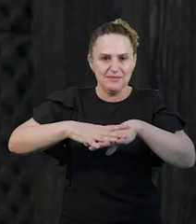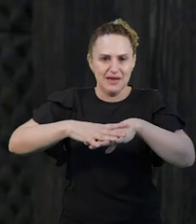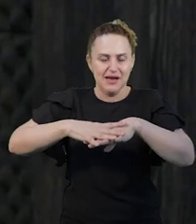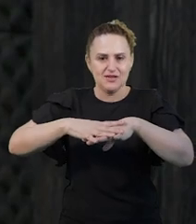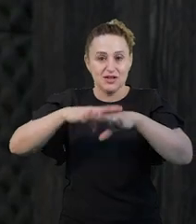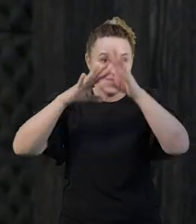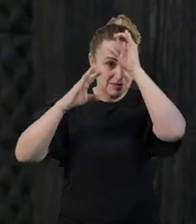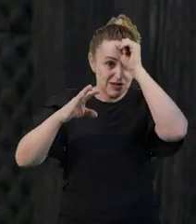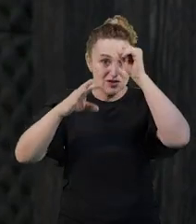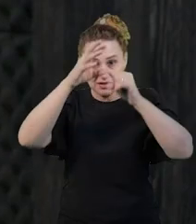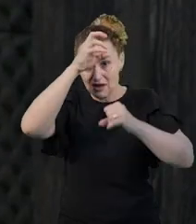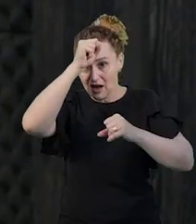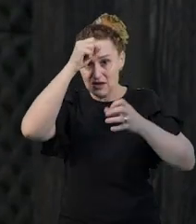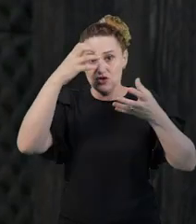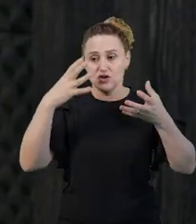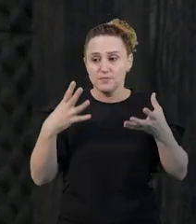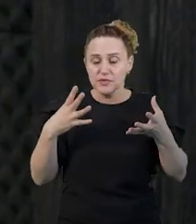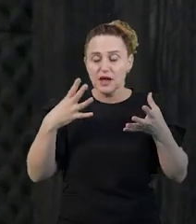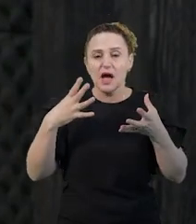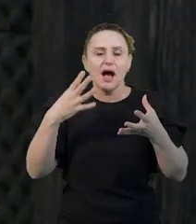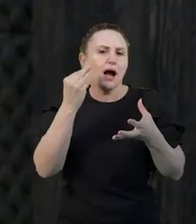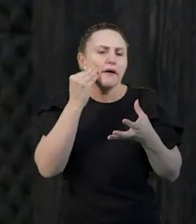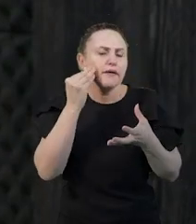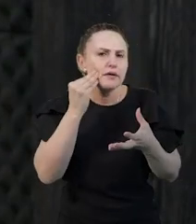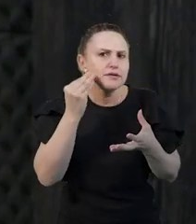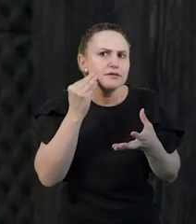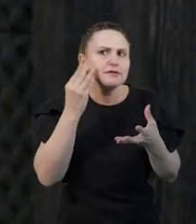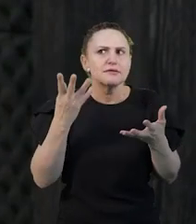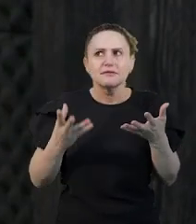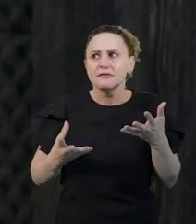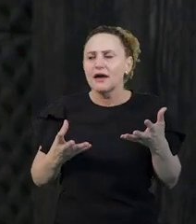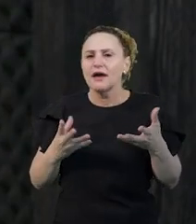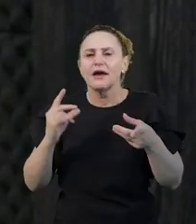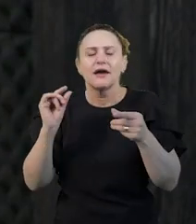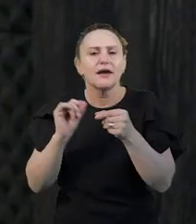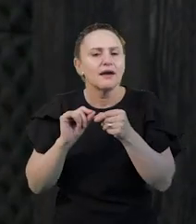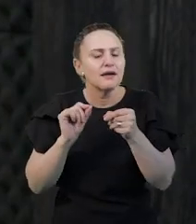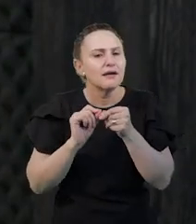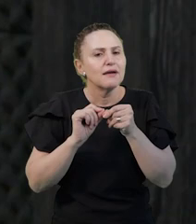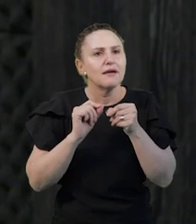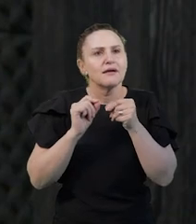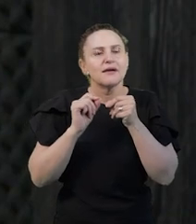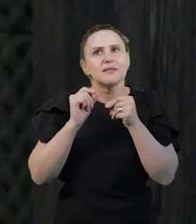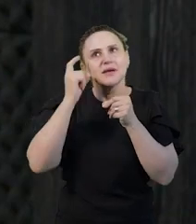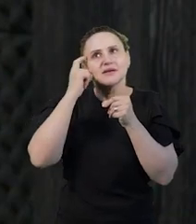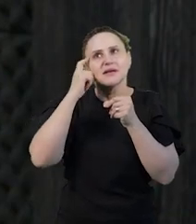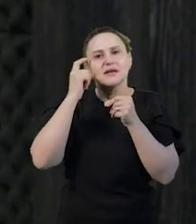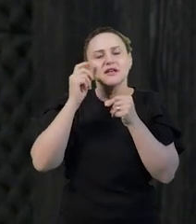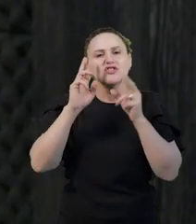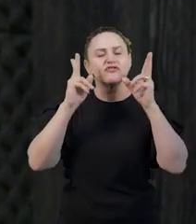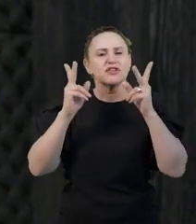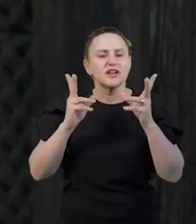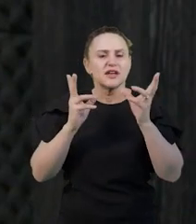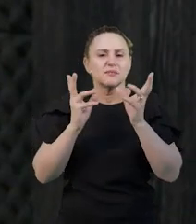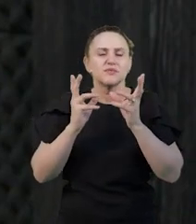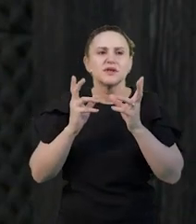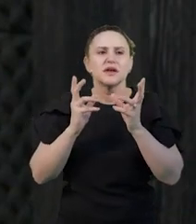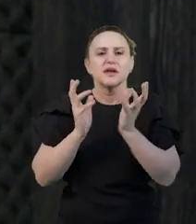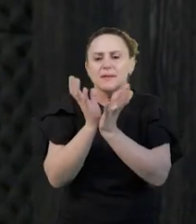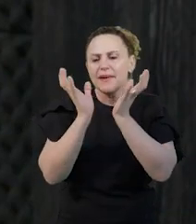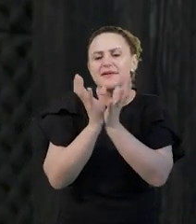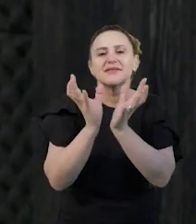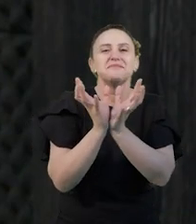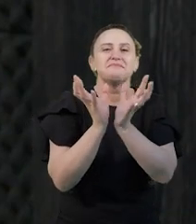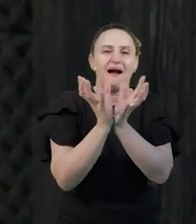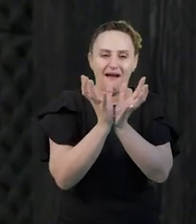E eu fui, eu busquei a área da modelagem, porque eu já tinha participado de algumas palestras, já